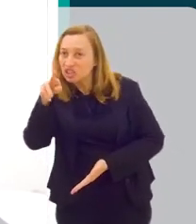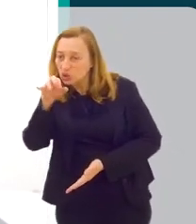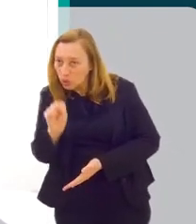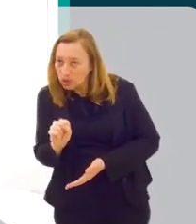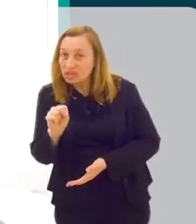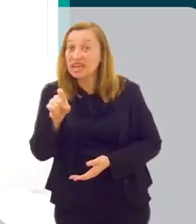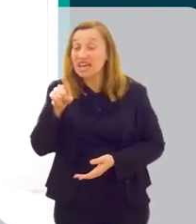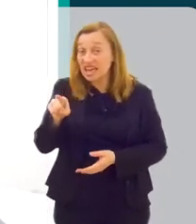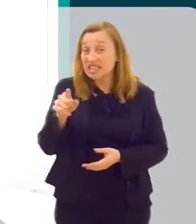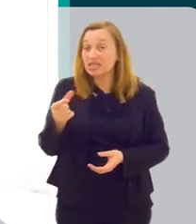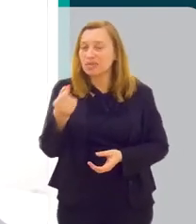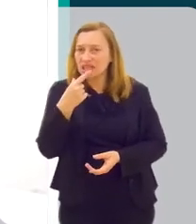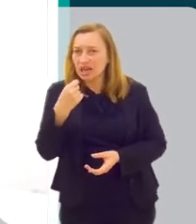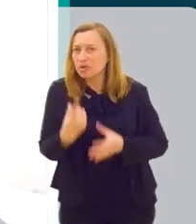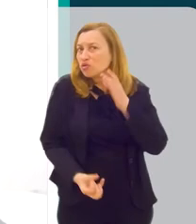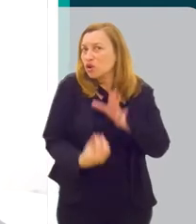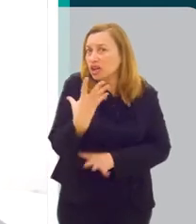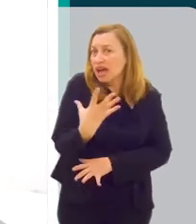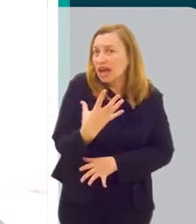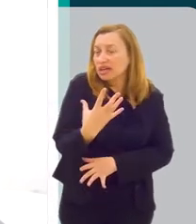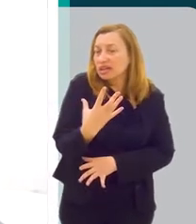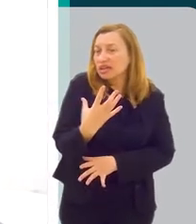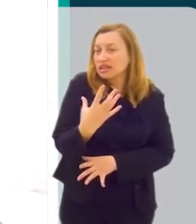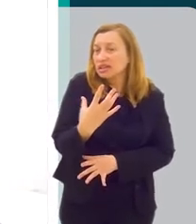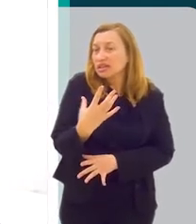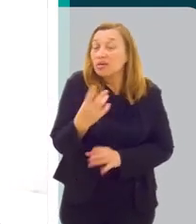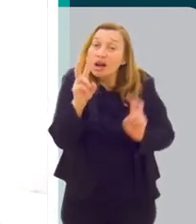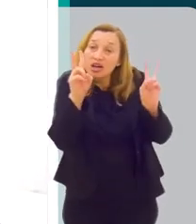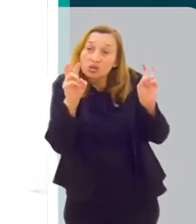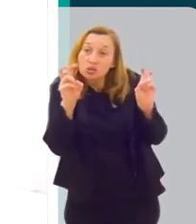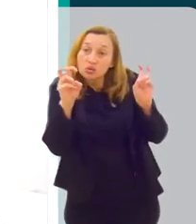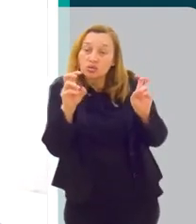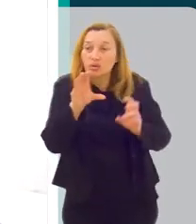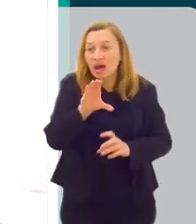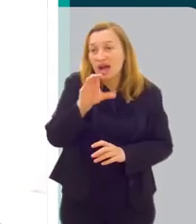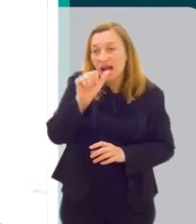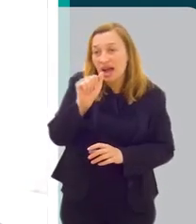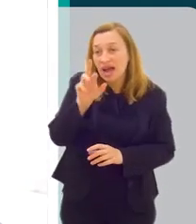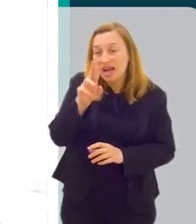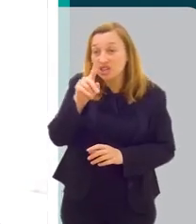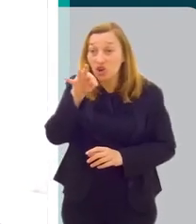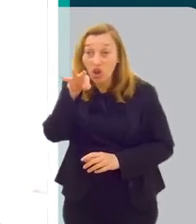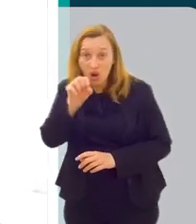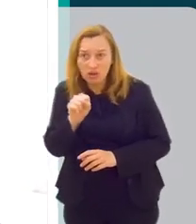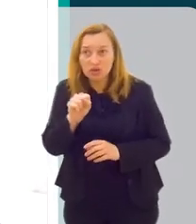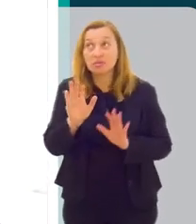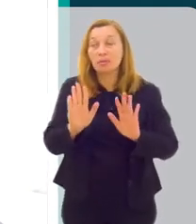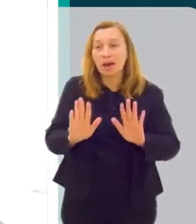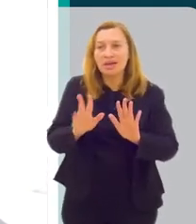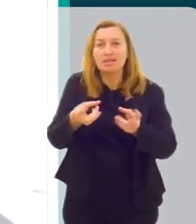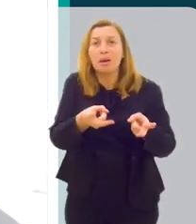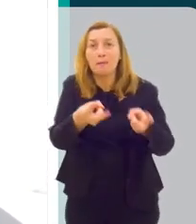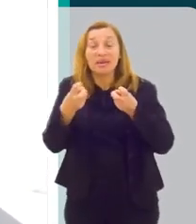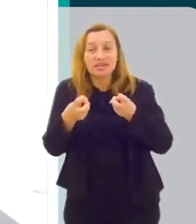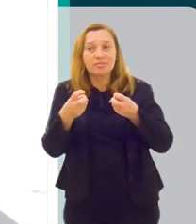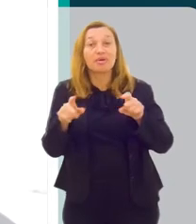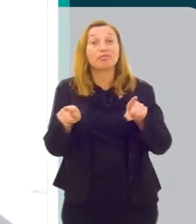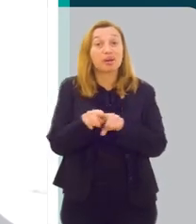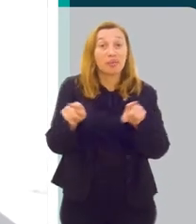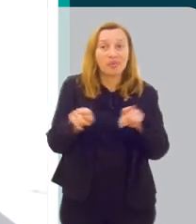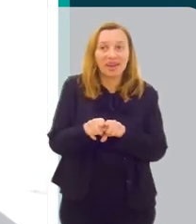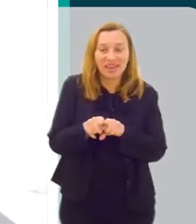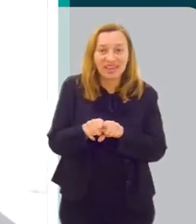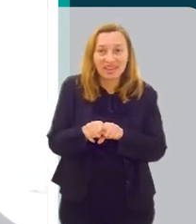Esses medicamentos foram criados para fatores cardiológicos. Por acaso,